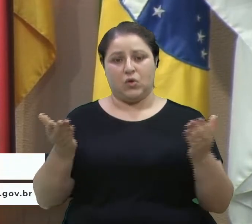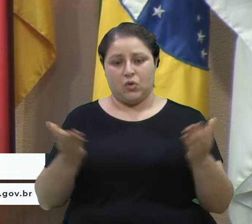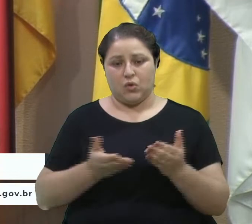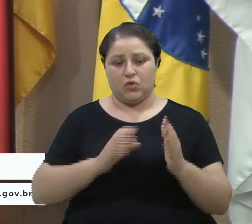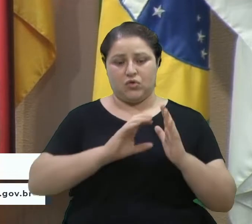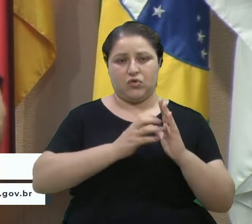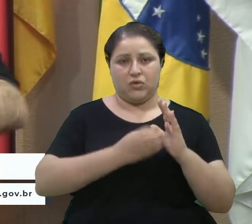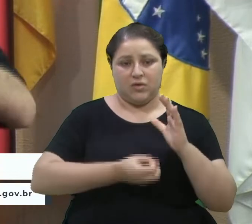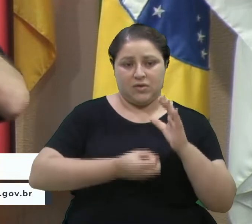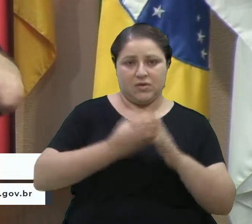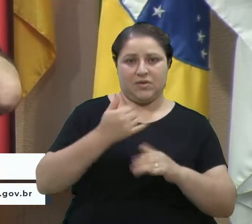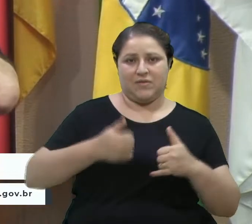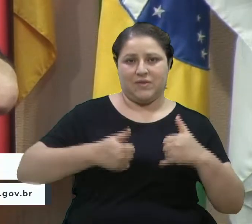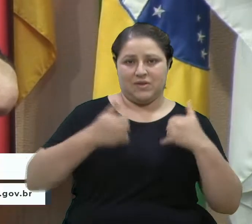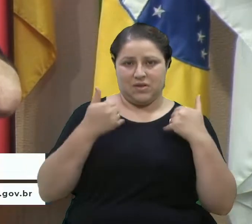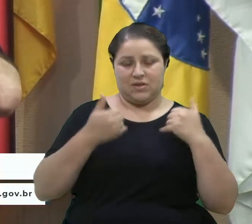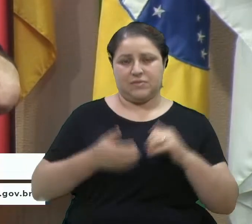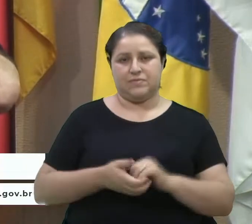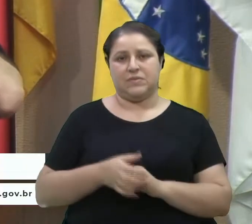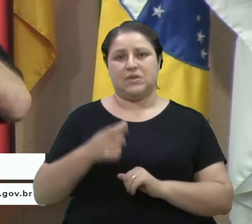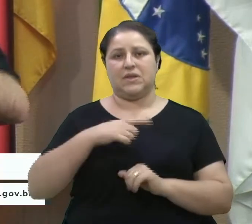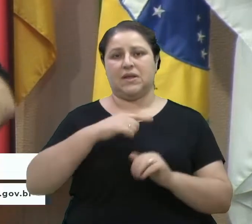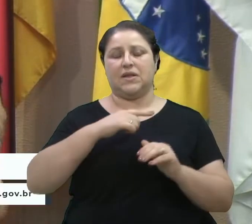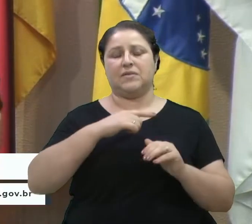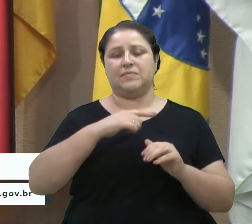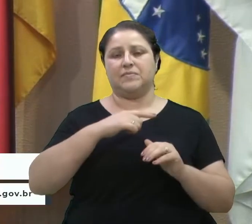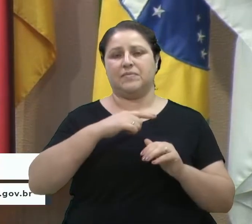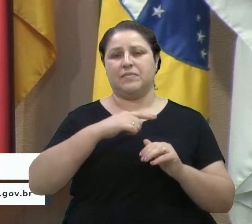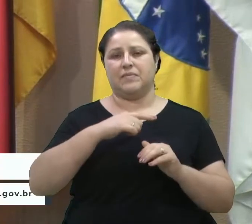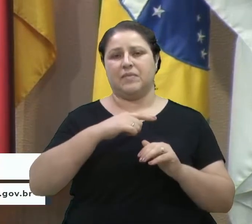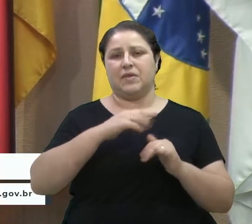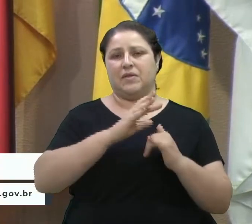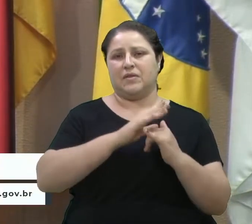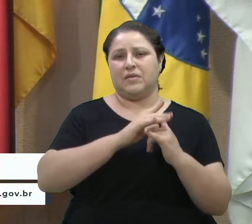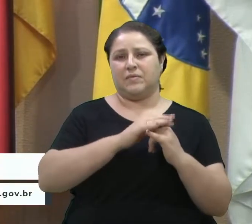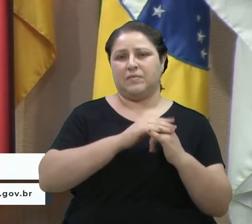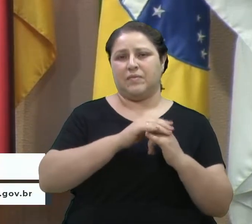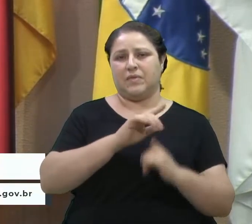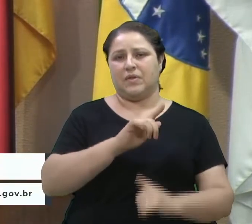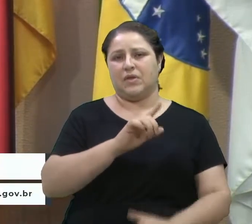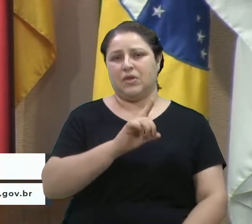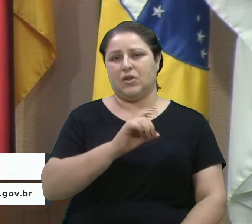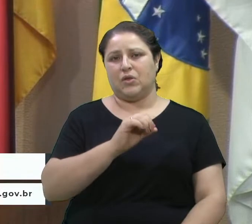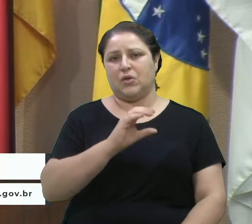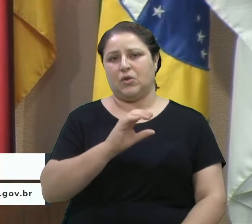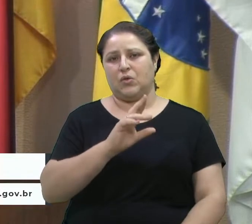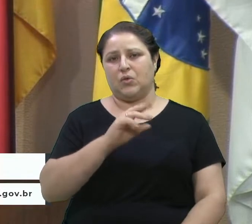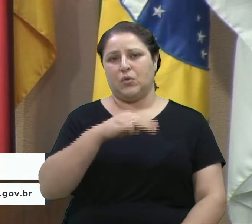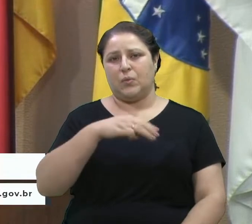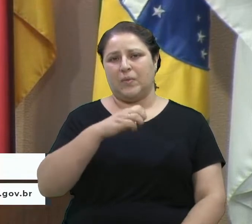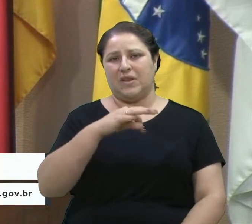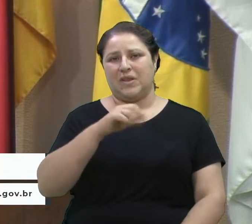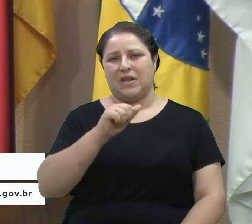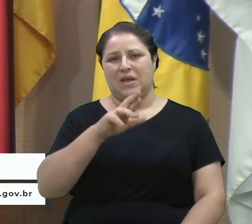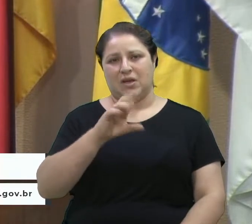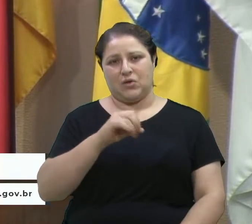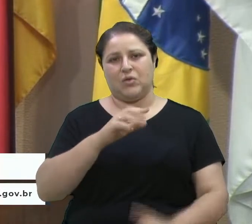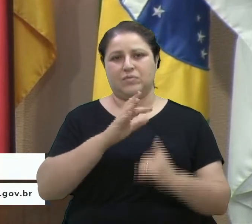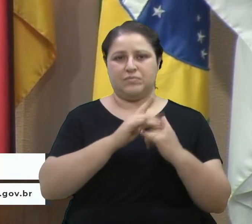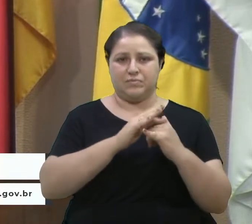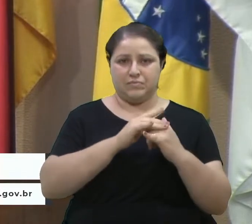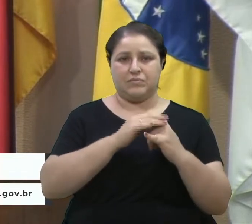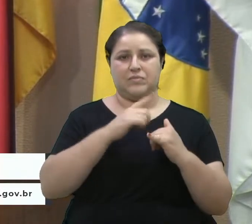da fundação. Queria citar que tem um documentário, que é o Não Vai Ter Golpe, está no YouTube para quem quiser ver. Porque lá vai ter uma